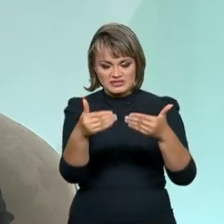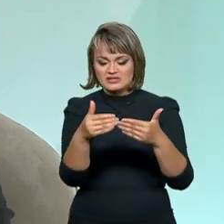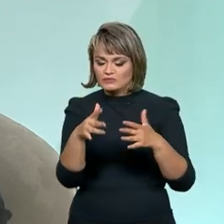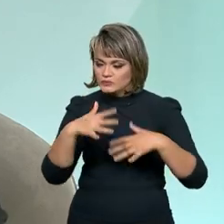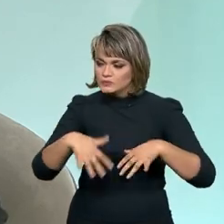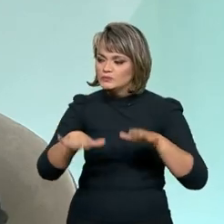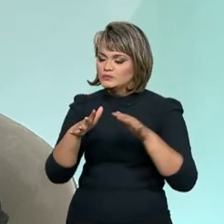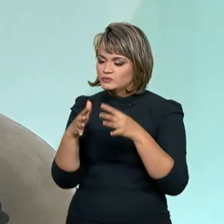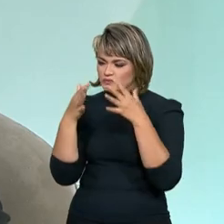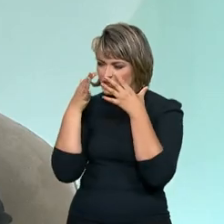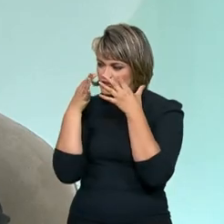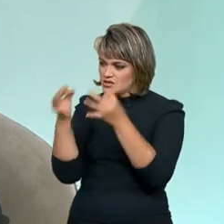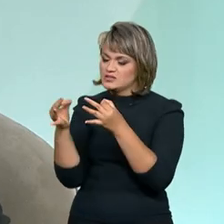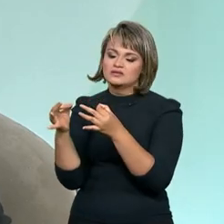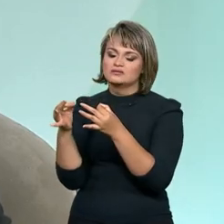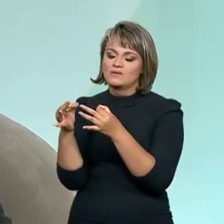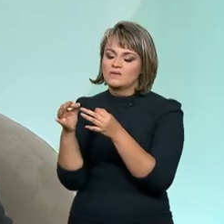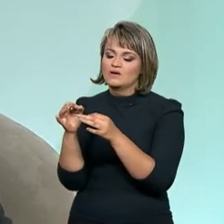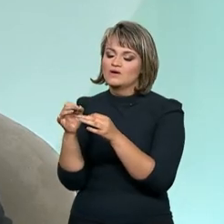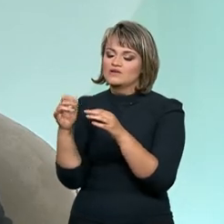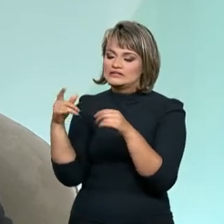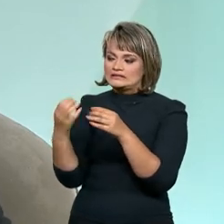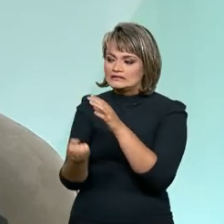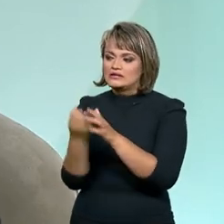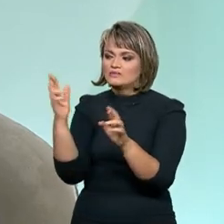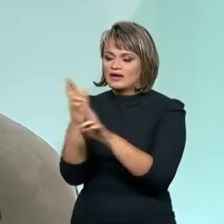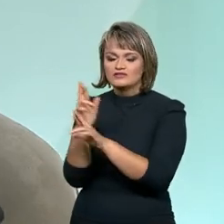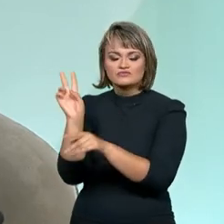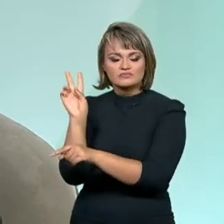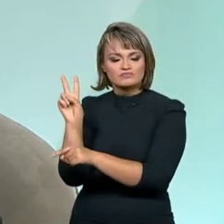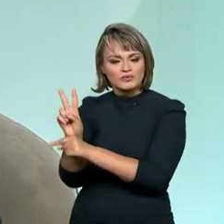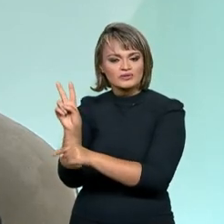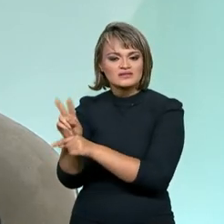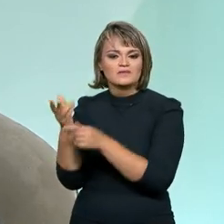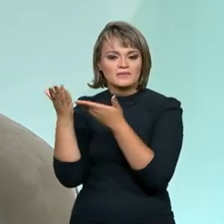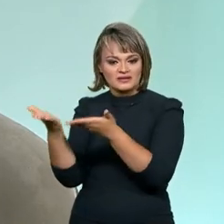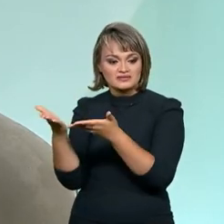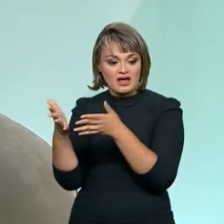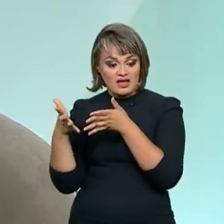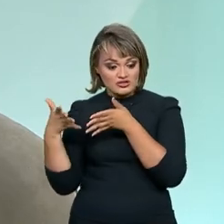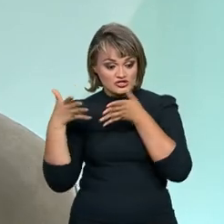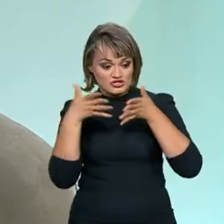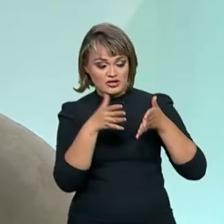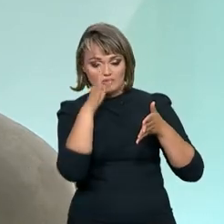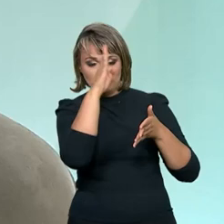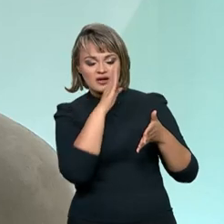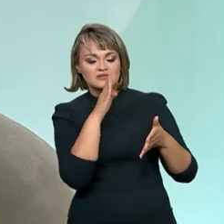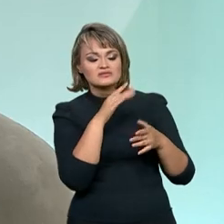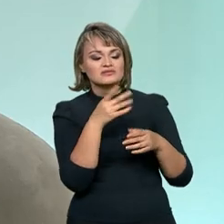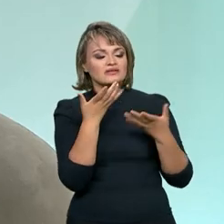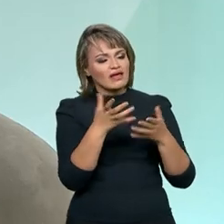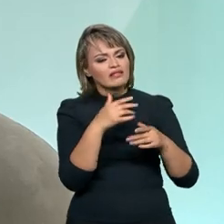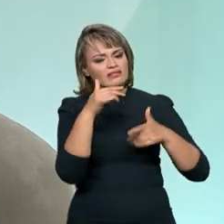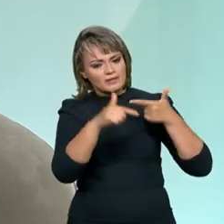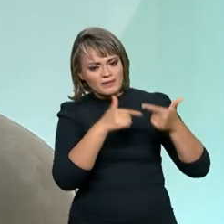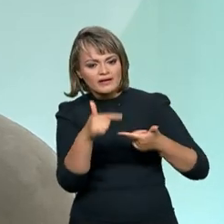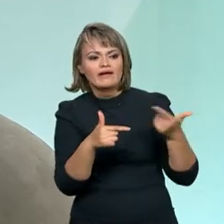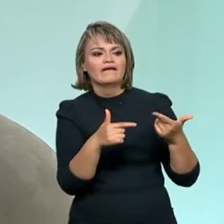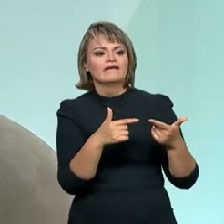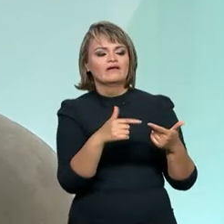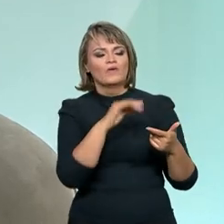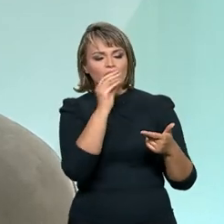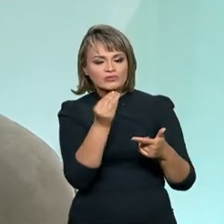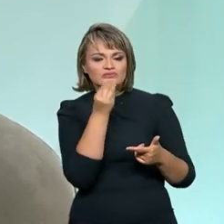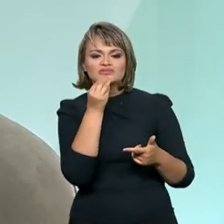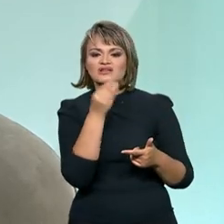trabalhar uma forte rede de proteção para esses imigrantes. E eles ingressam ao Brasil em busca de trabalho, oportunidade de construção